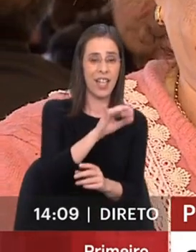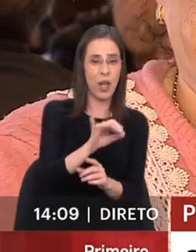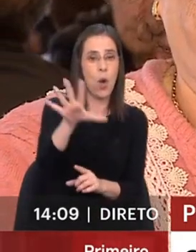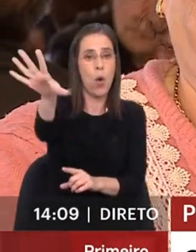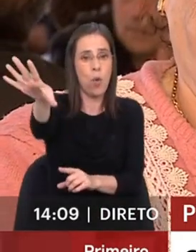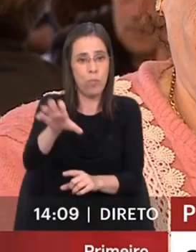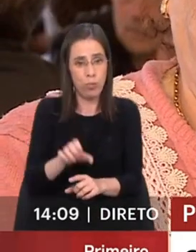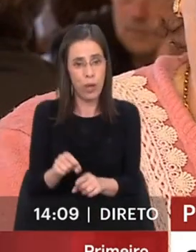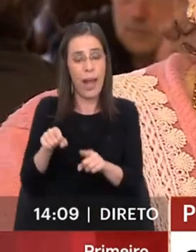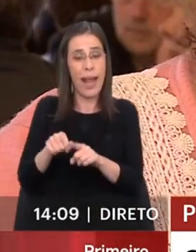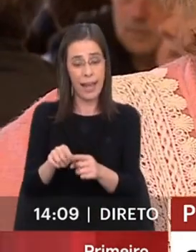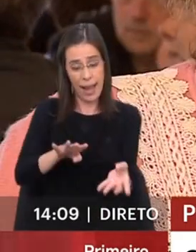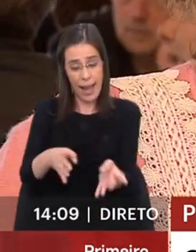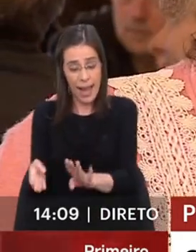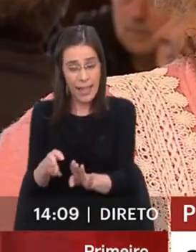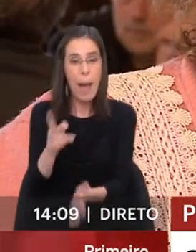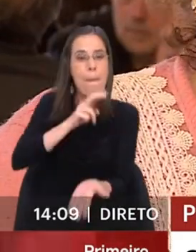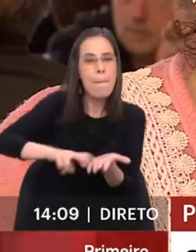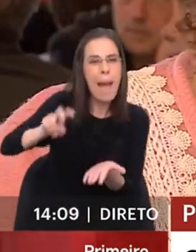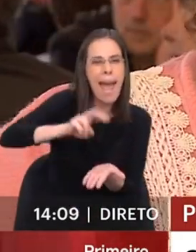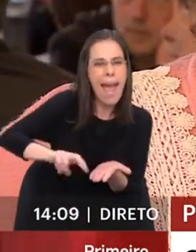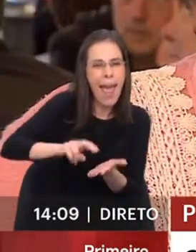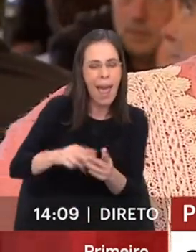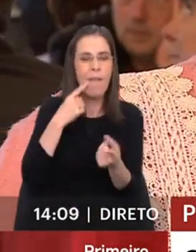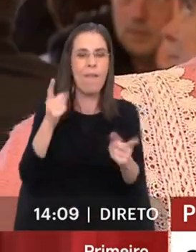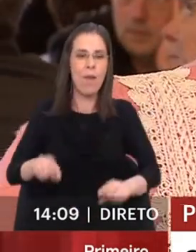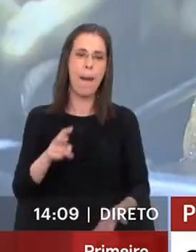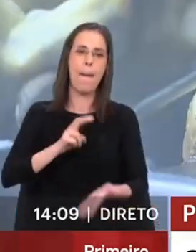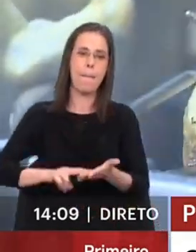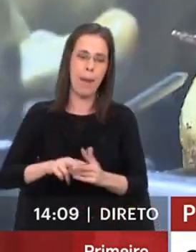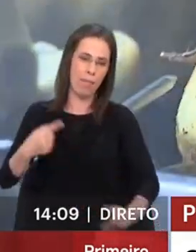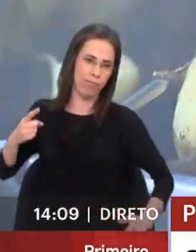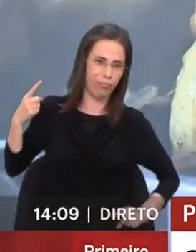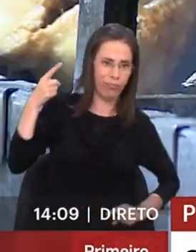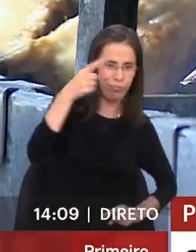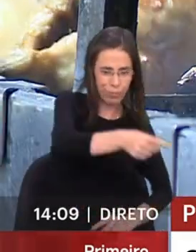frangos assados aqui a pé e levar a pé outra vez.